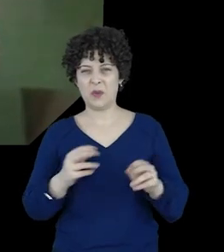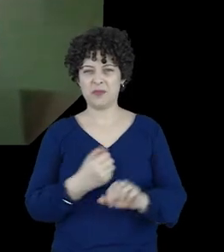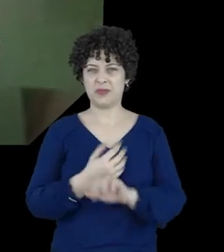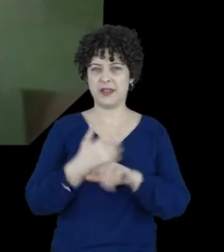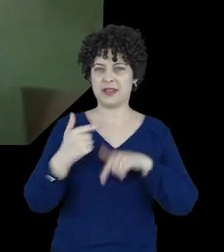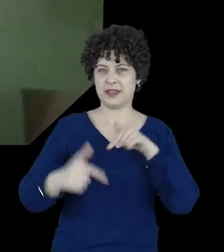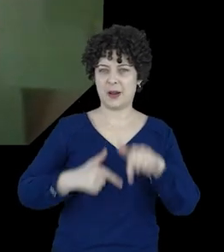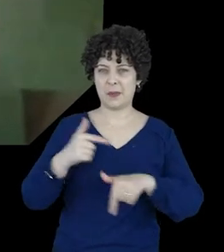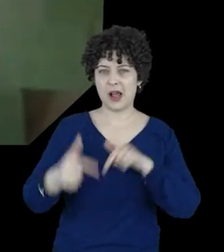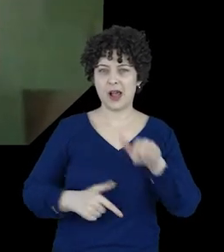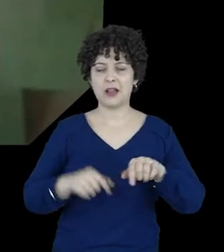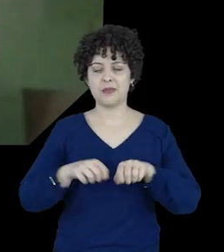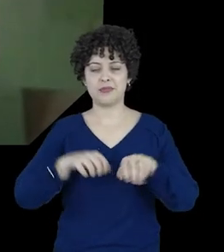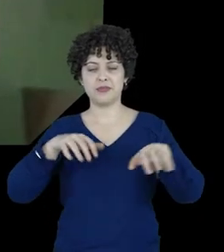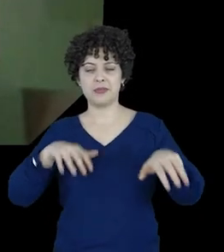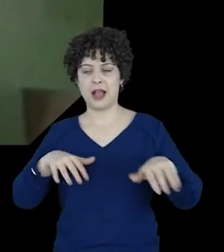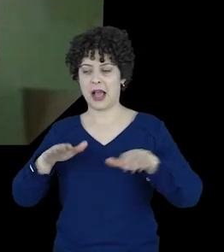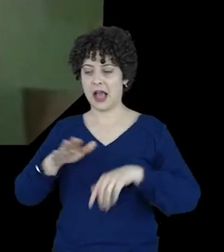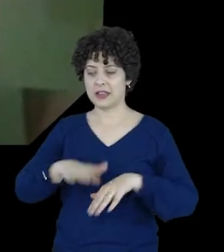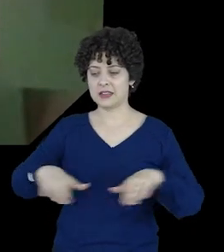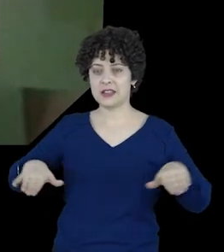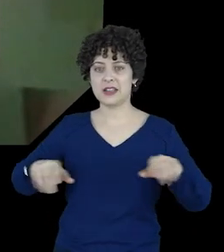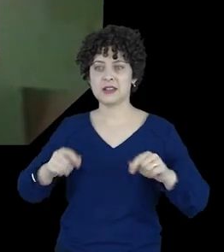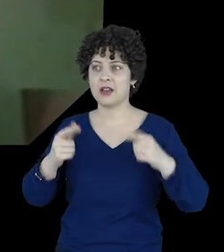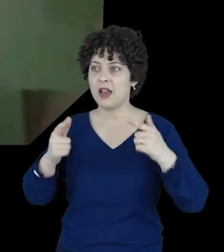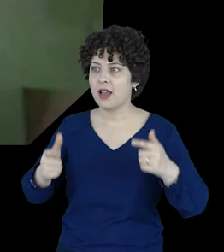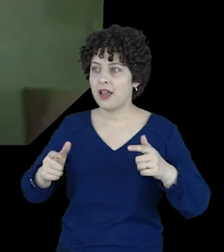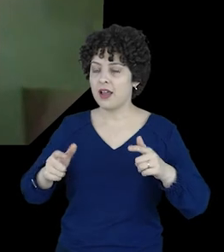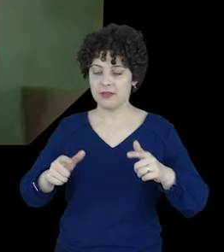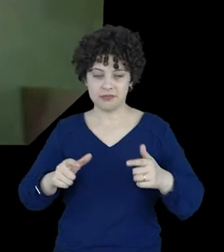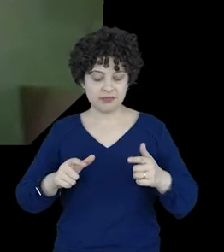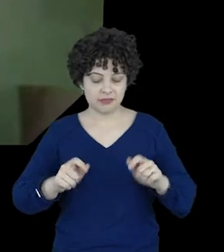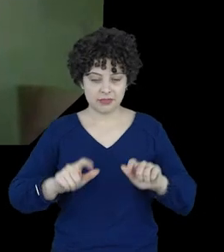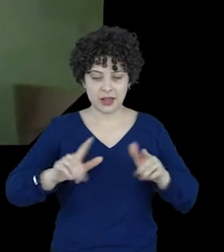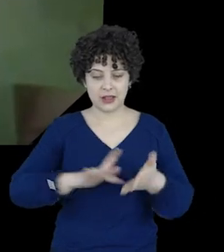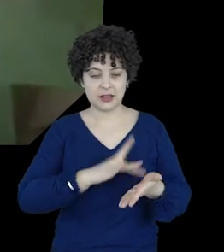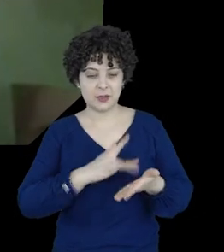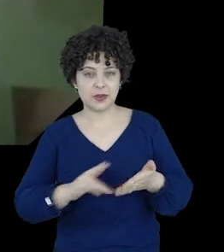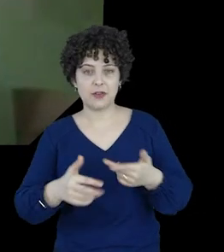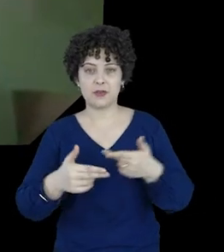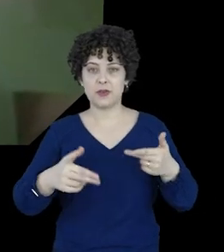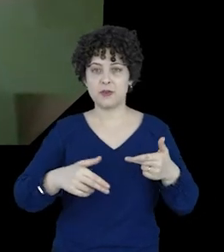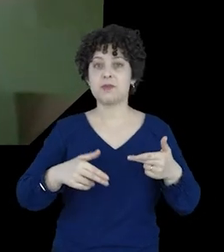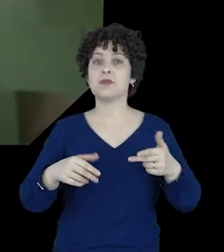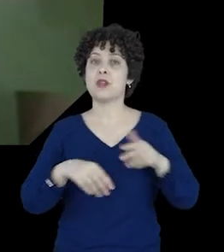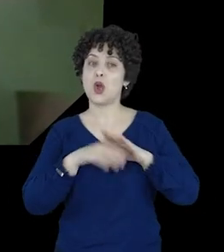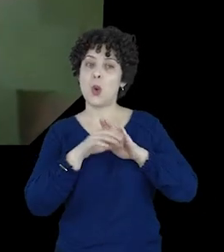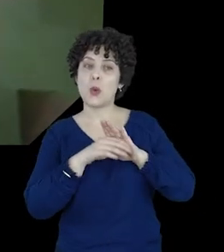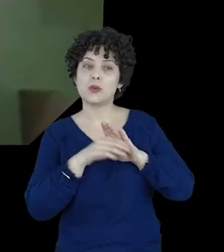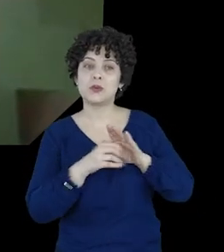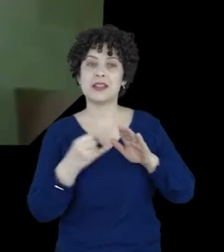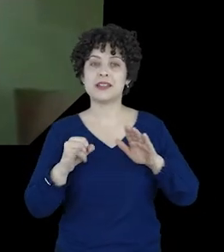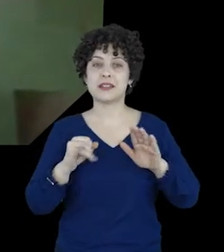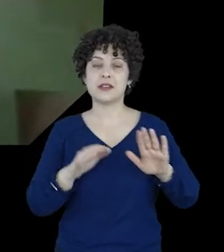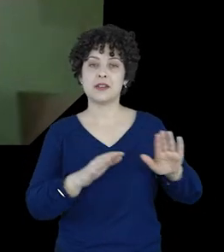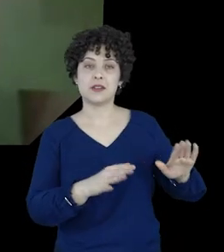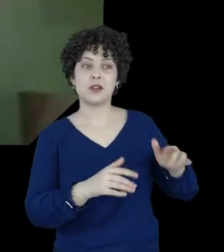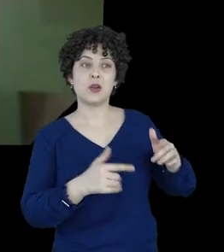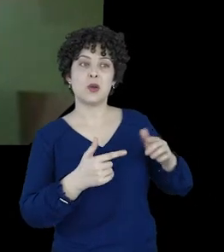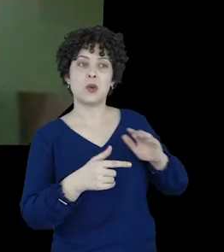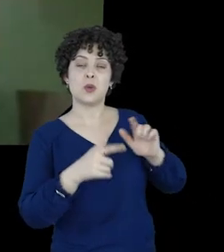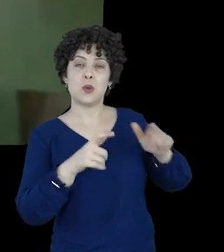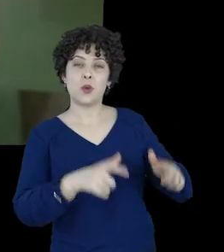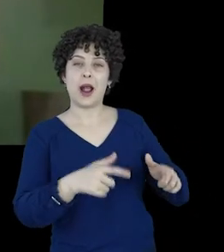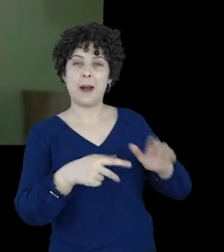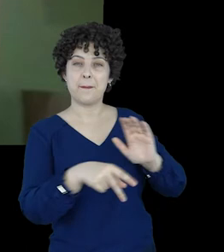Com o teletrabalho, as crianças são expostas a aparelhos com conteúdos a que não teriam acesso se estivessem em seu próprio